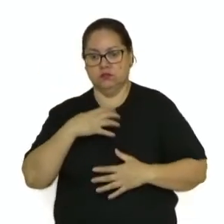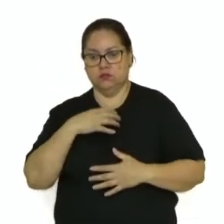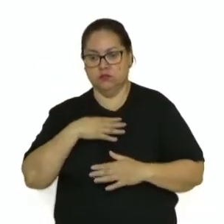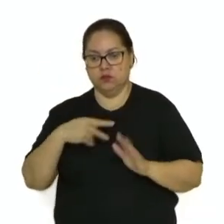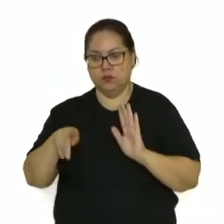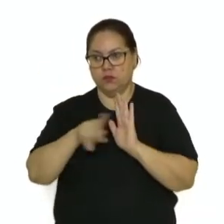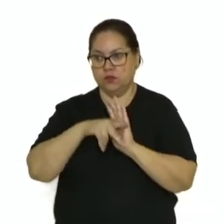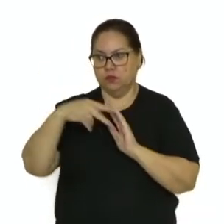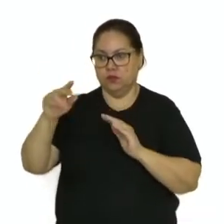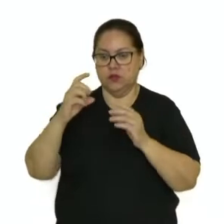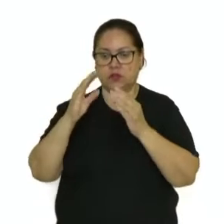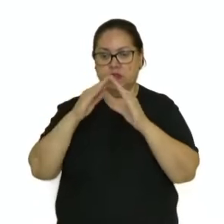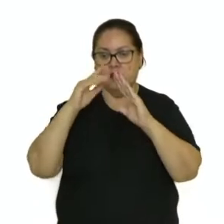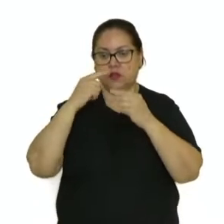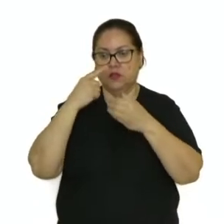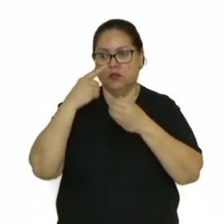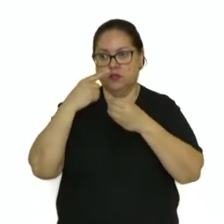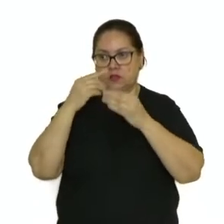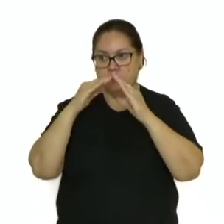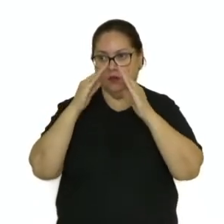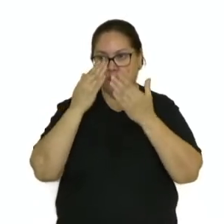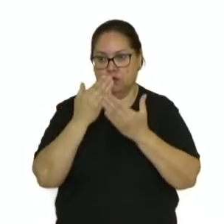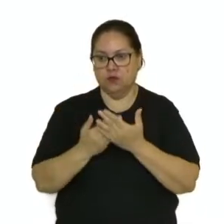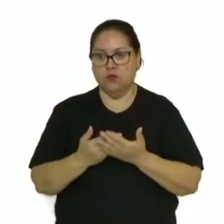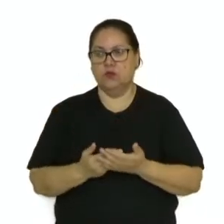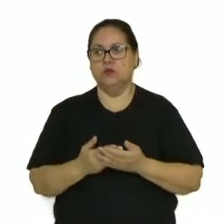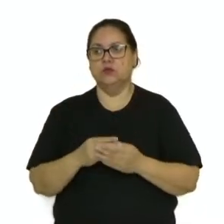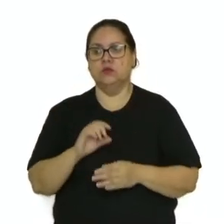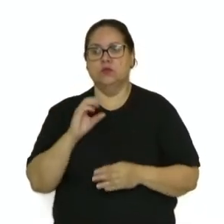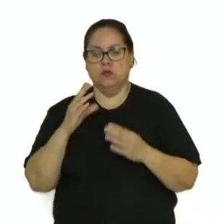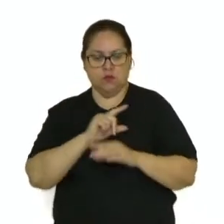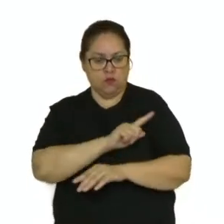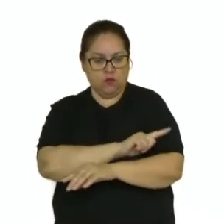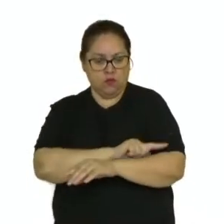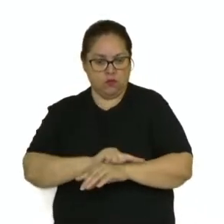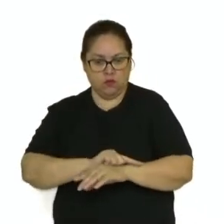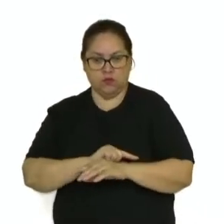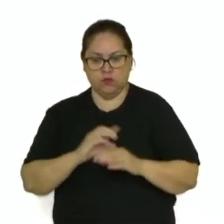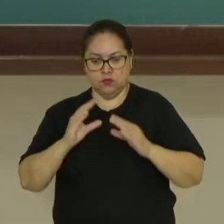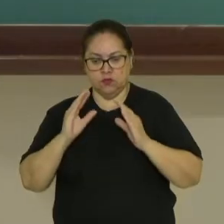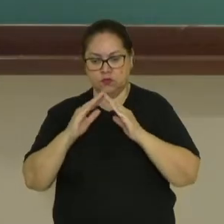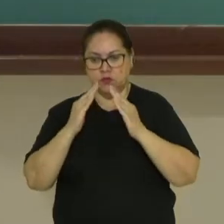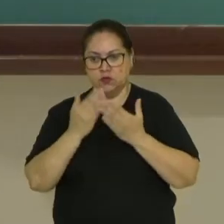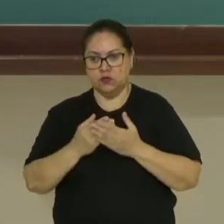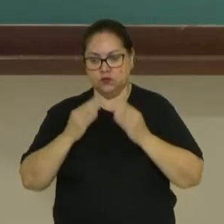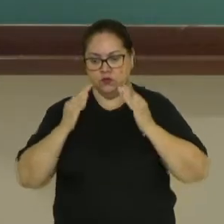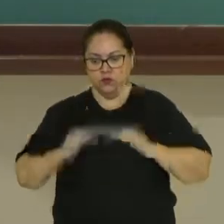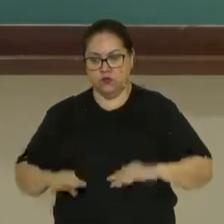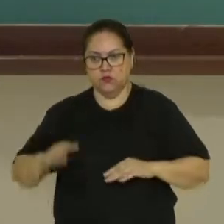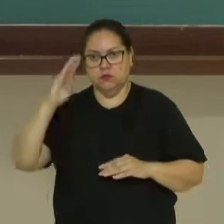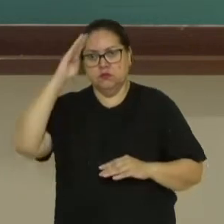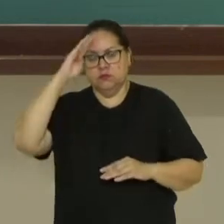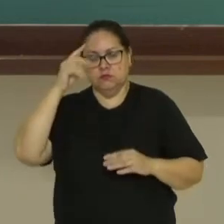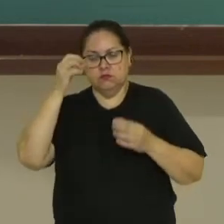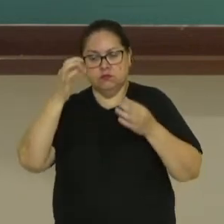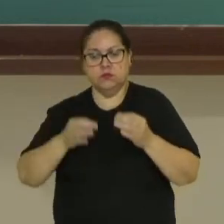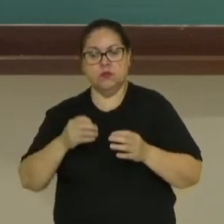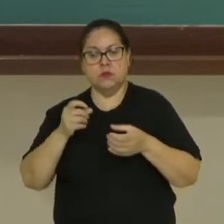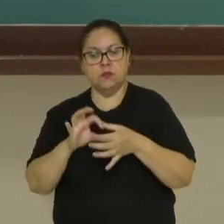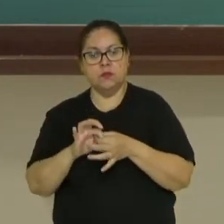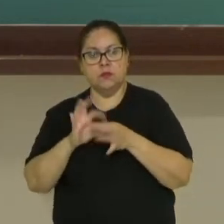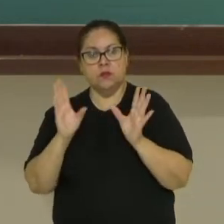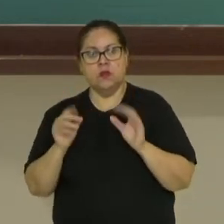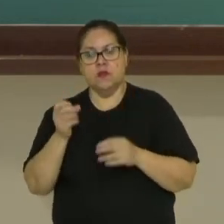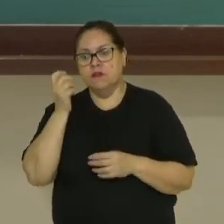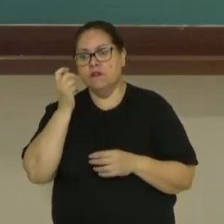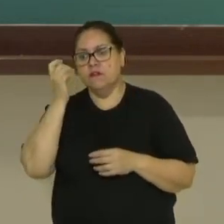pertencimento dos alunos. A uniformização dos alunos do colégio cívico e militar, ela visa justamente isso. Ela permite a